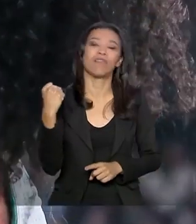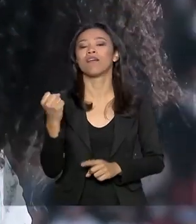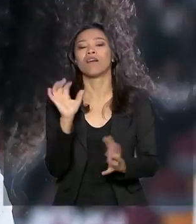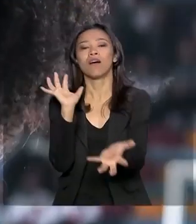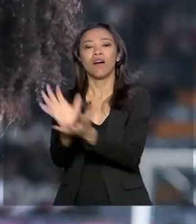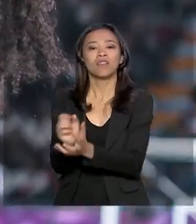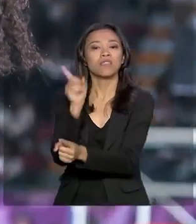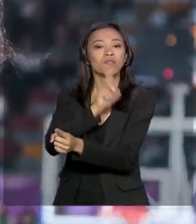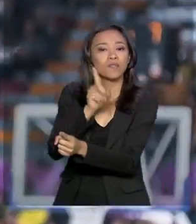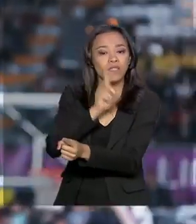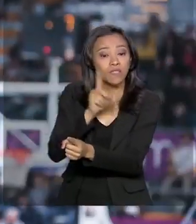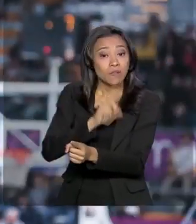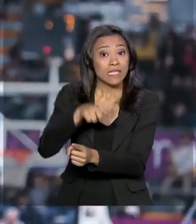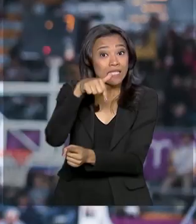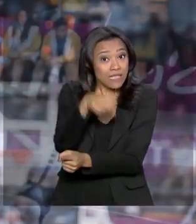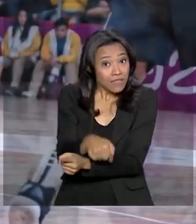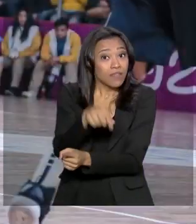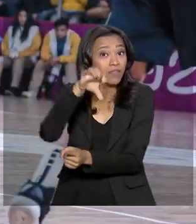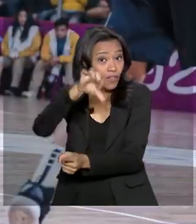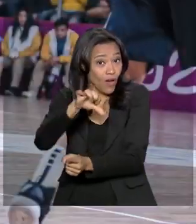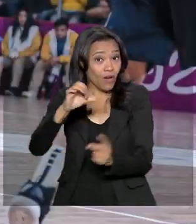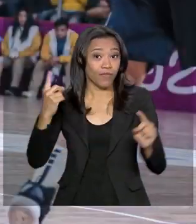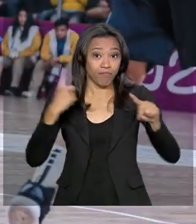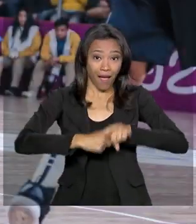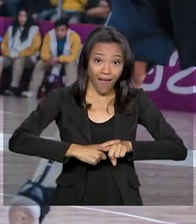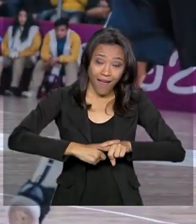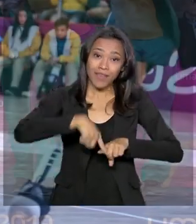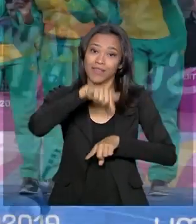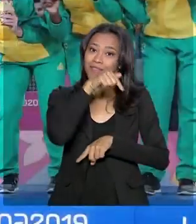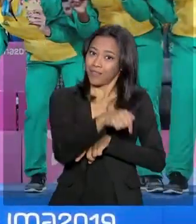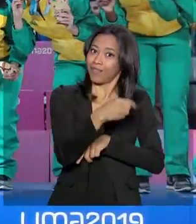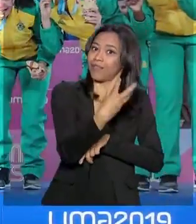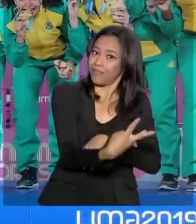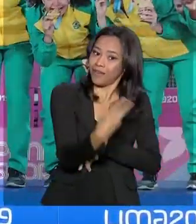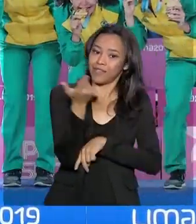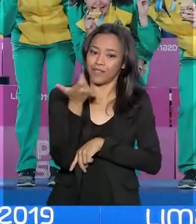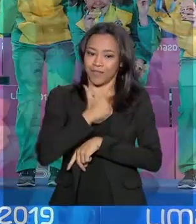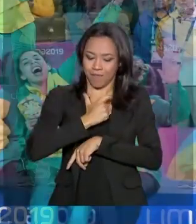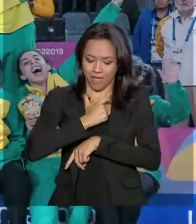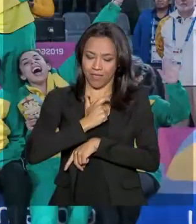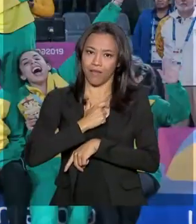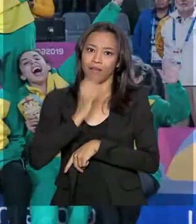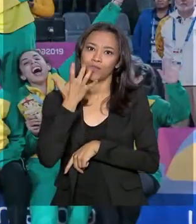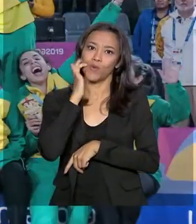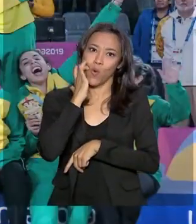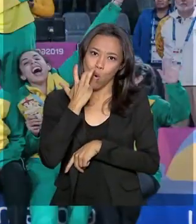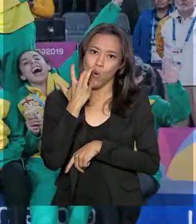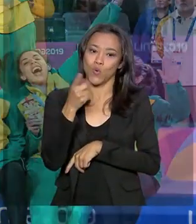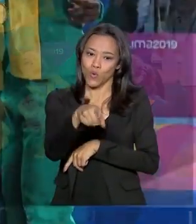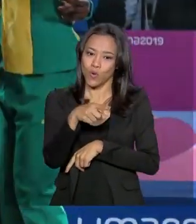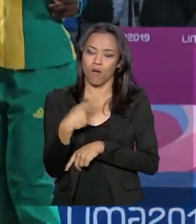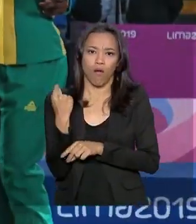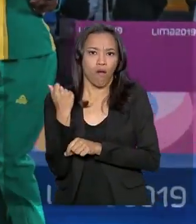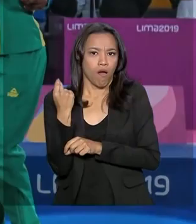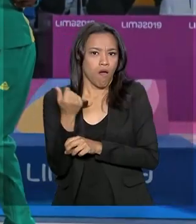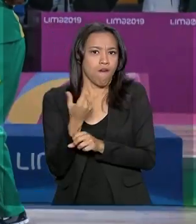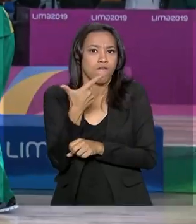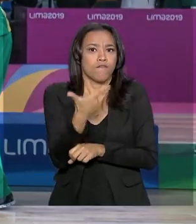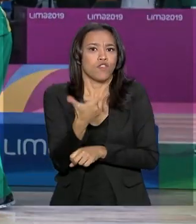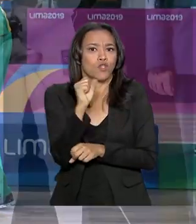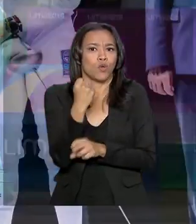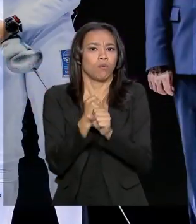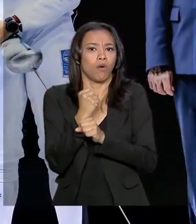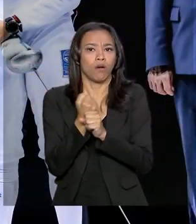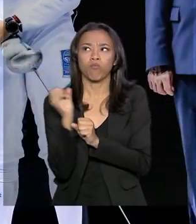Unidos por 79 a 73. E ficou com a medalha de ouro, quebrando um jejum de 28